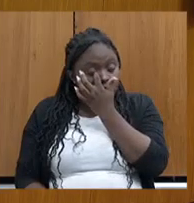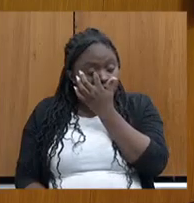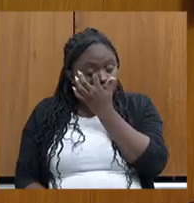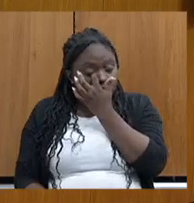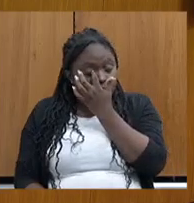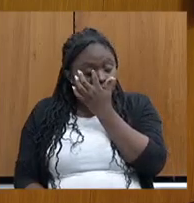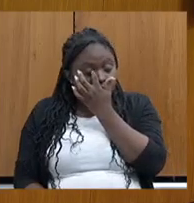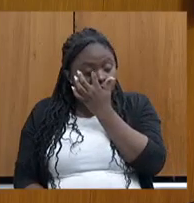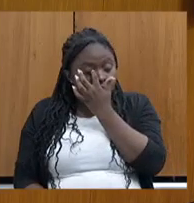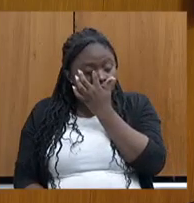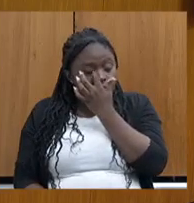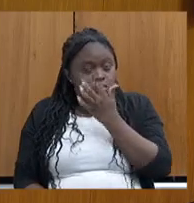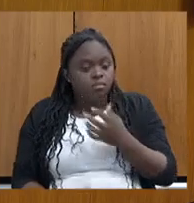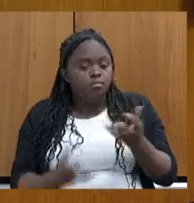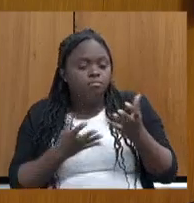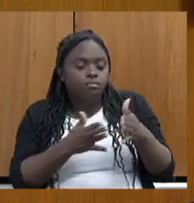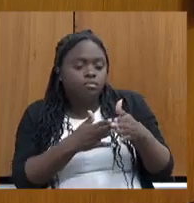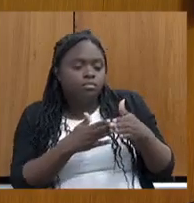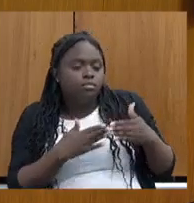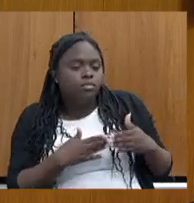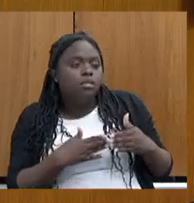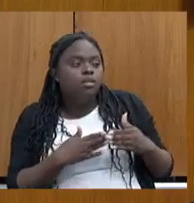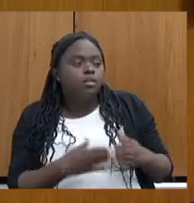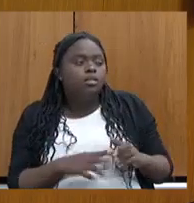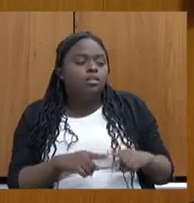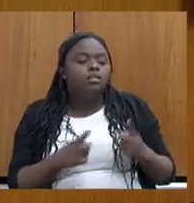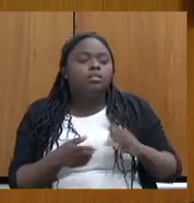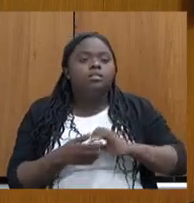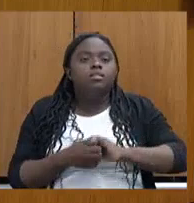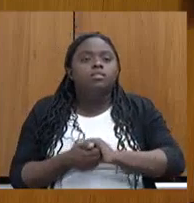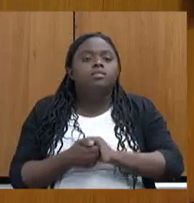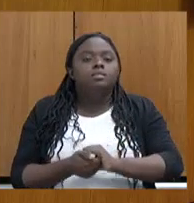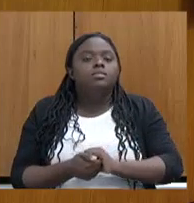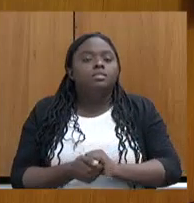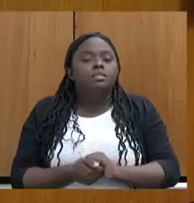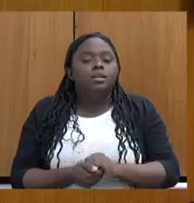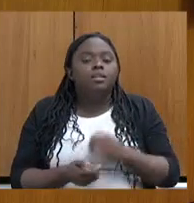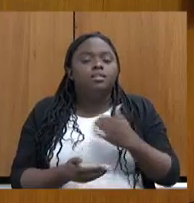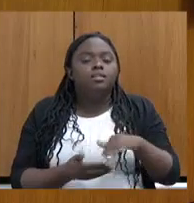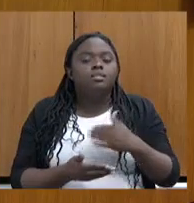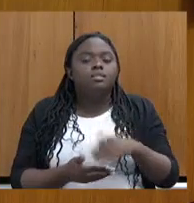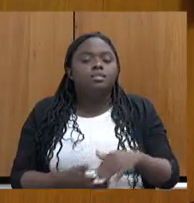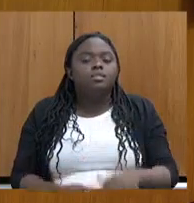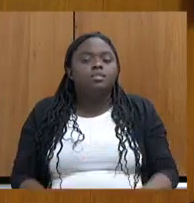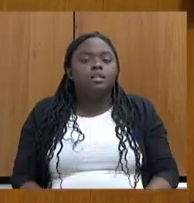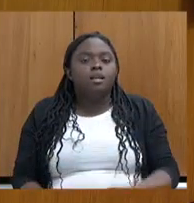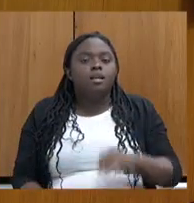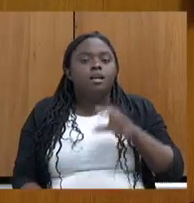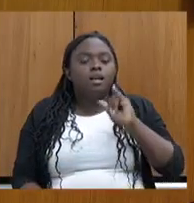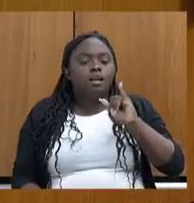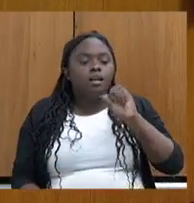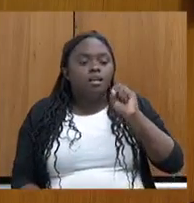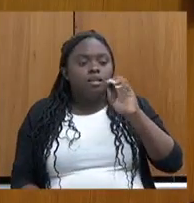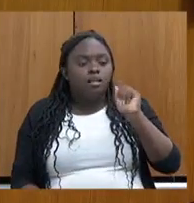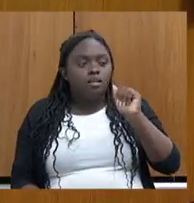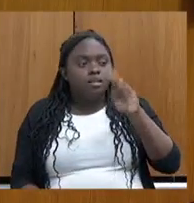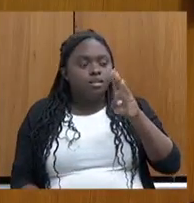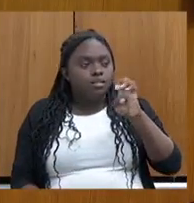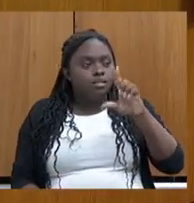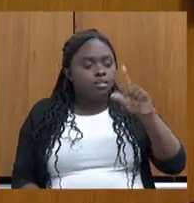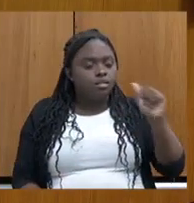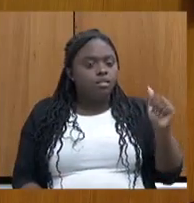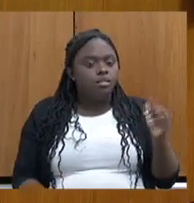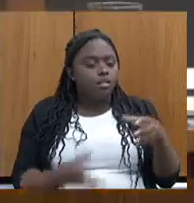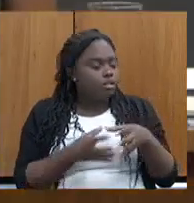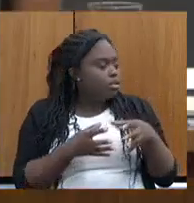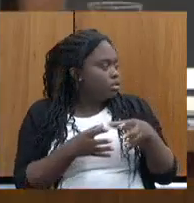reunião, vou ter que me ausentar, mas cumprimentar e saudar a secretária Elisabeth Jucá, toda a sua equipe, e pedir desculpas de não